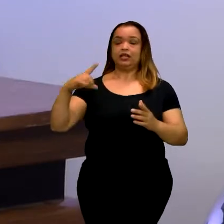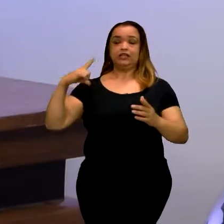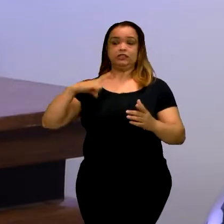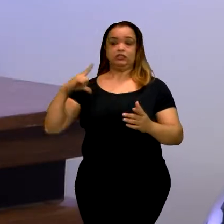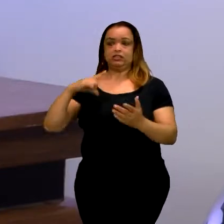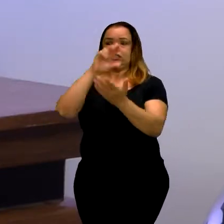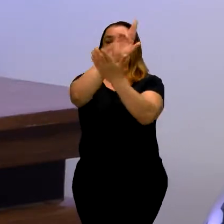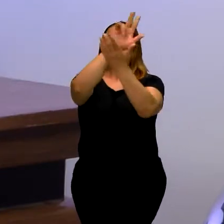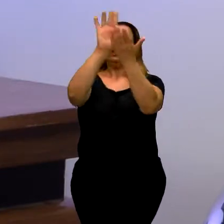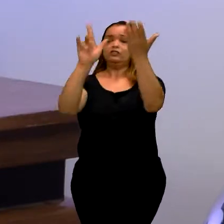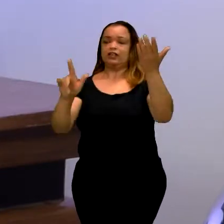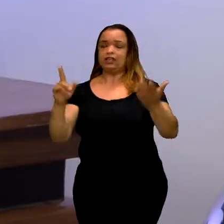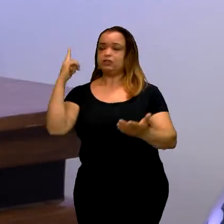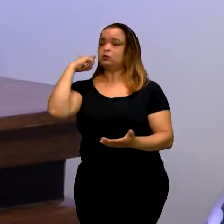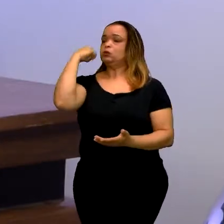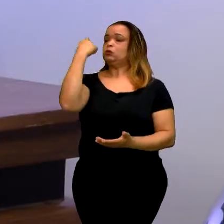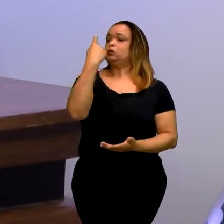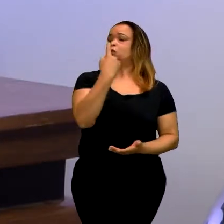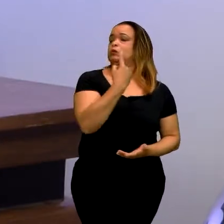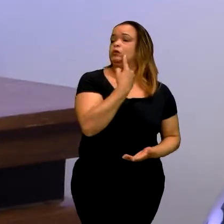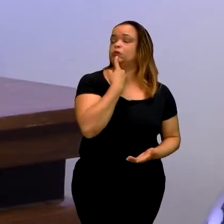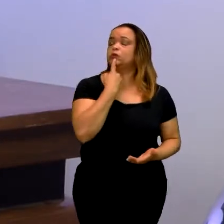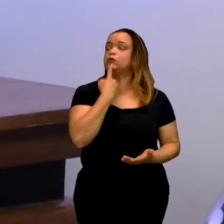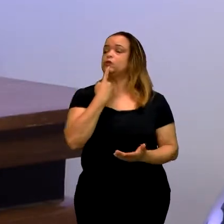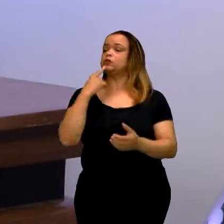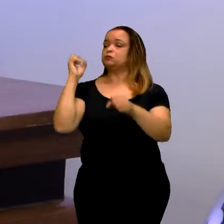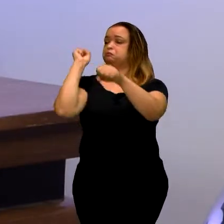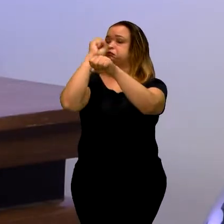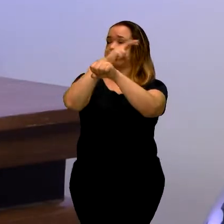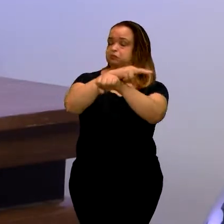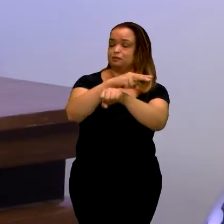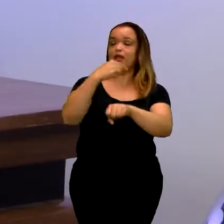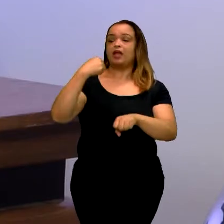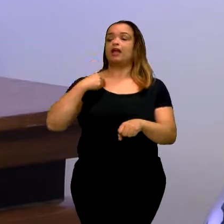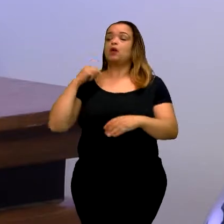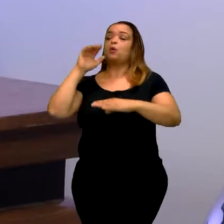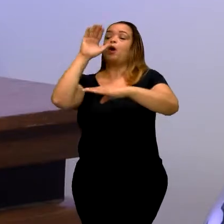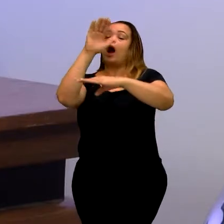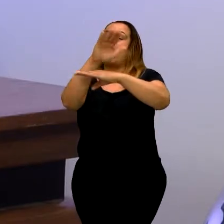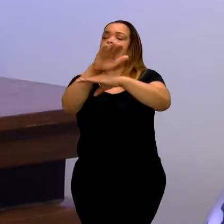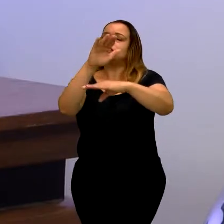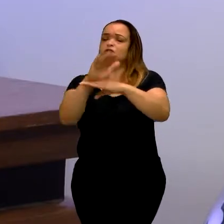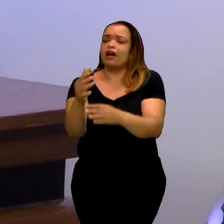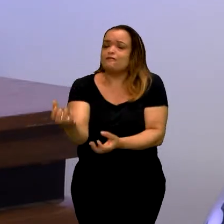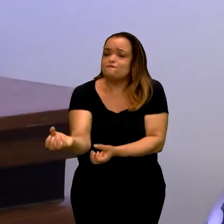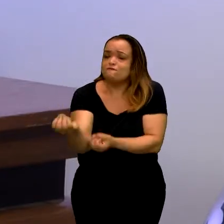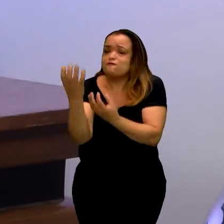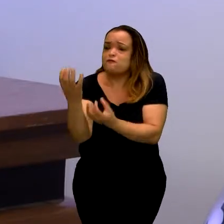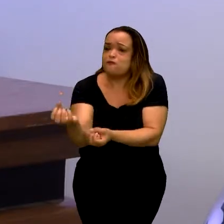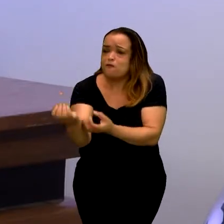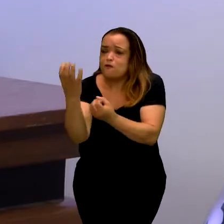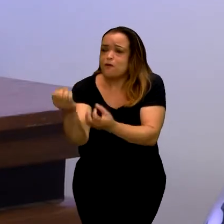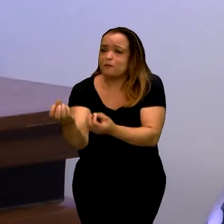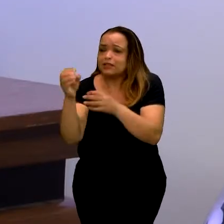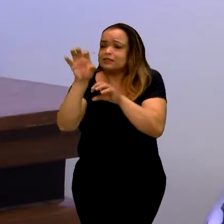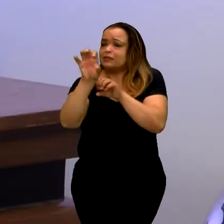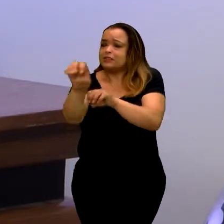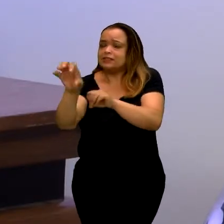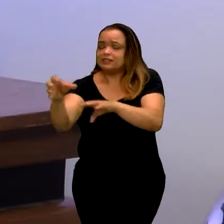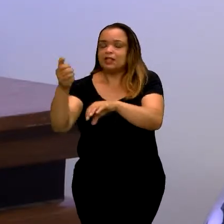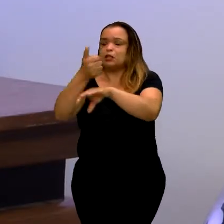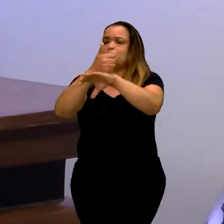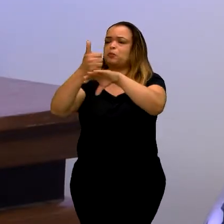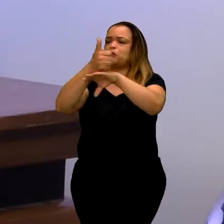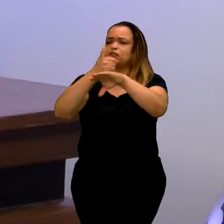crianças surdas. E aí eu contribuía com a formação dos professores, profissionais,